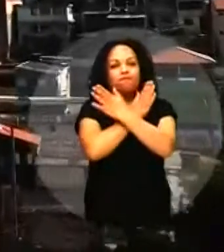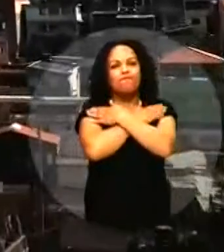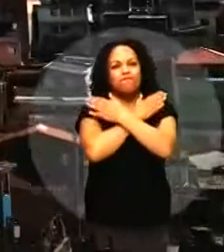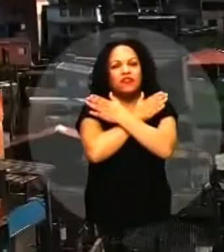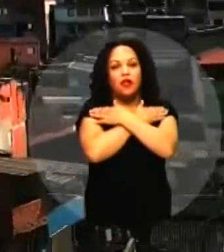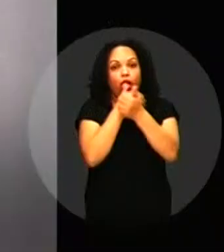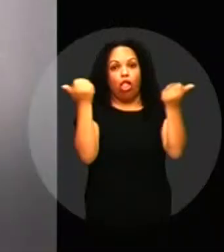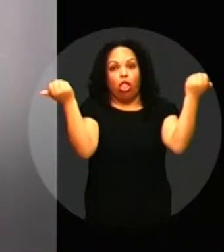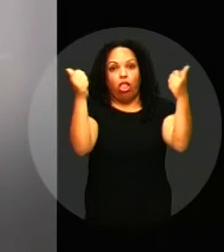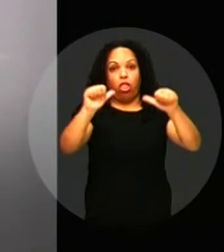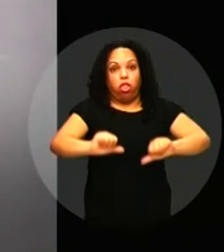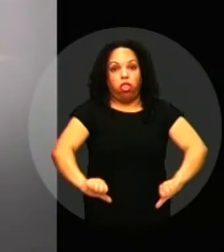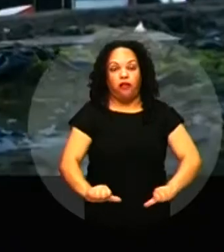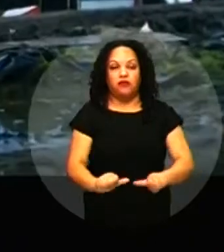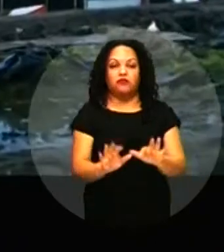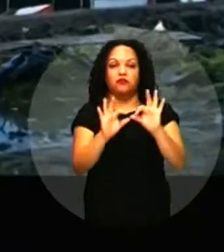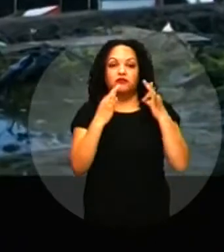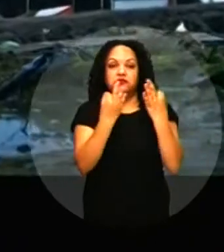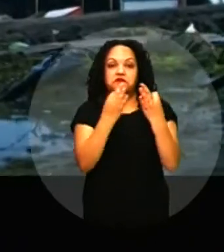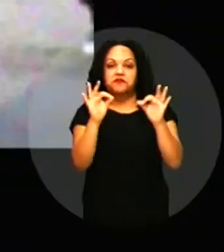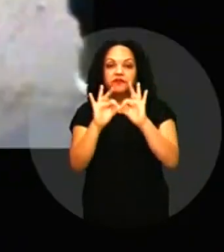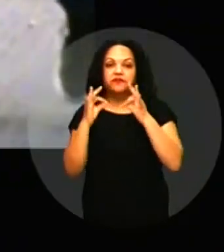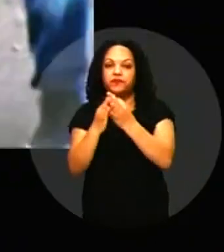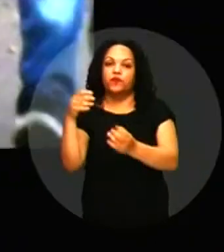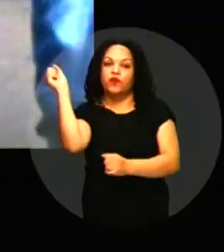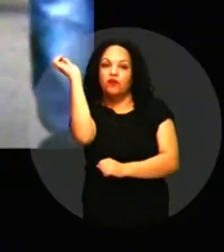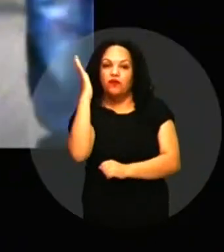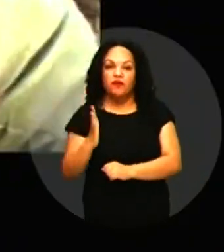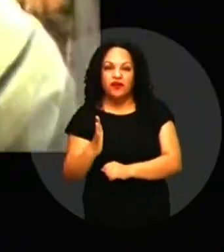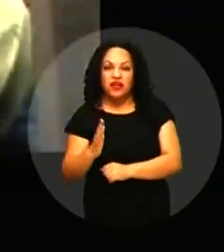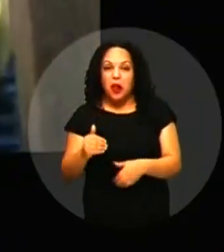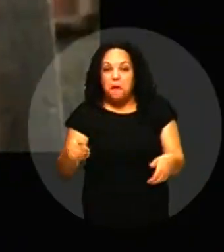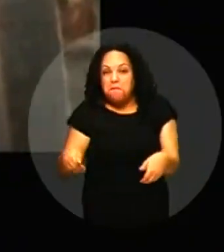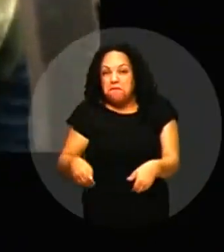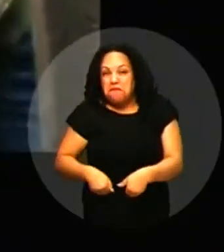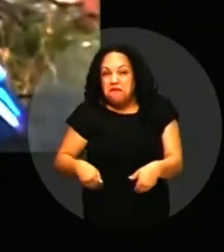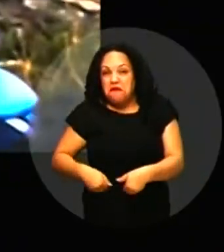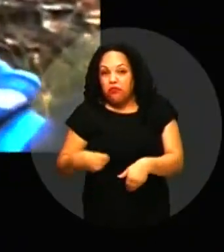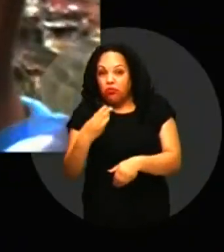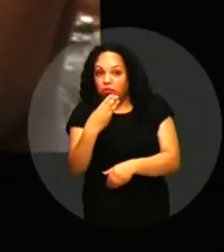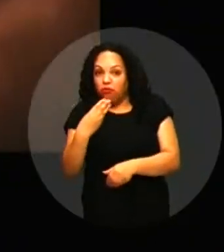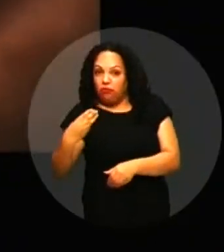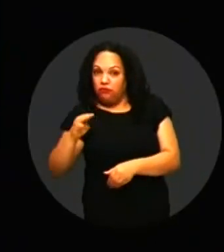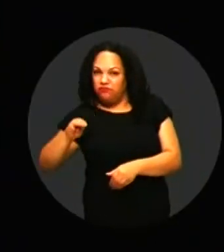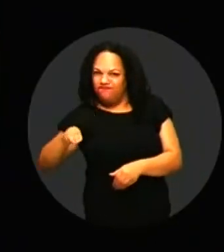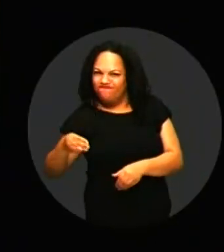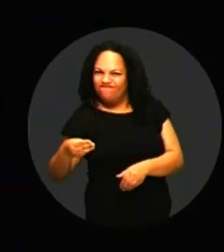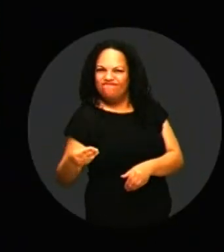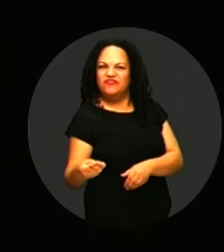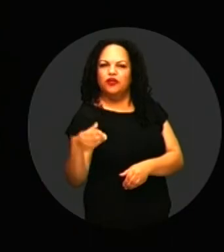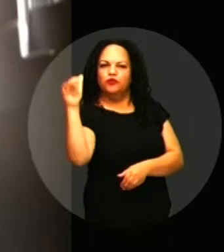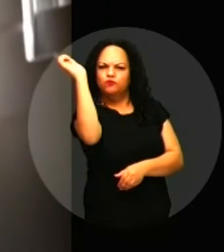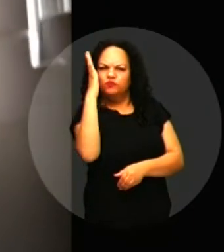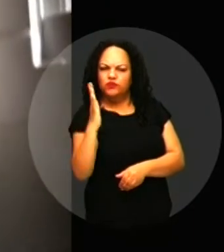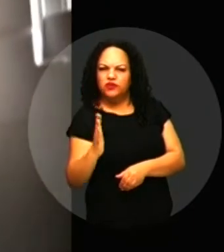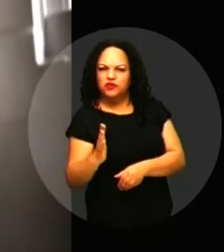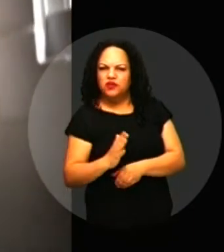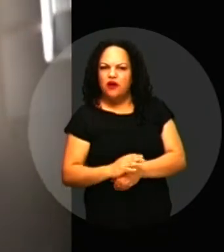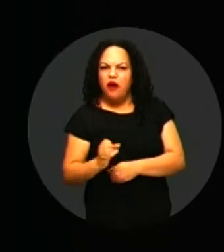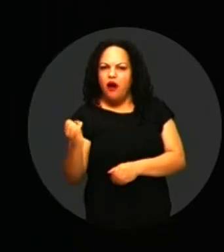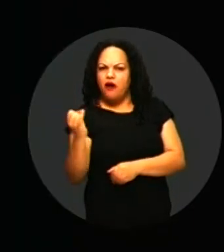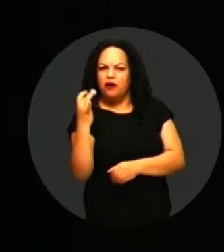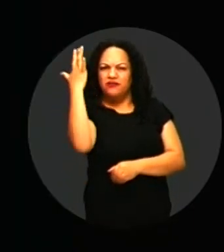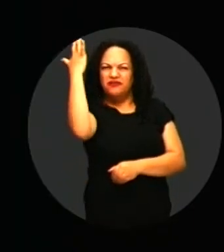Desemprego provoca crises nas famílias brasileiras. Fome atinge 33 milhões de pessoas no Brasil.